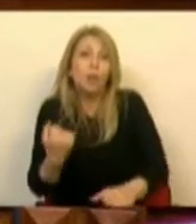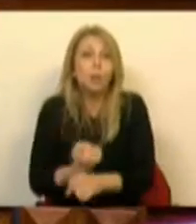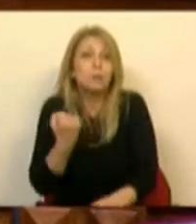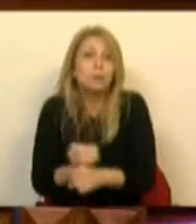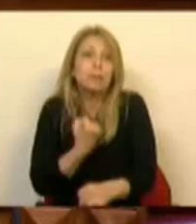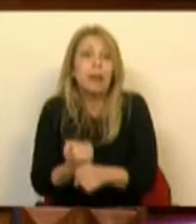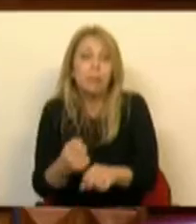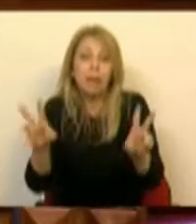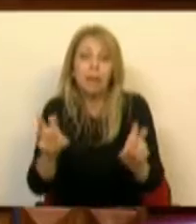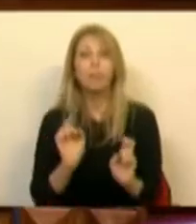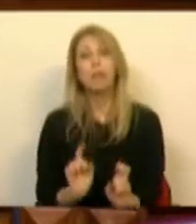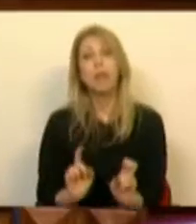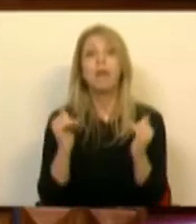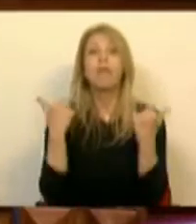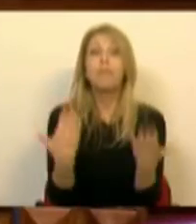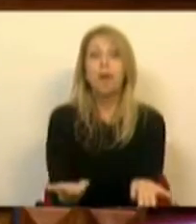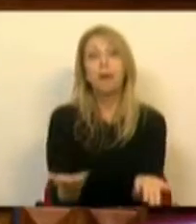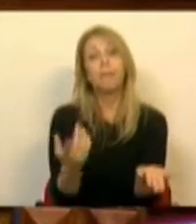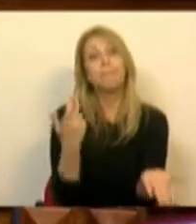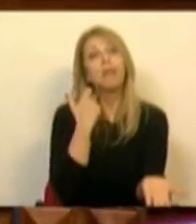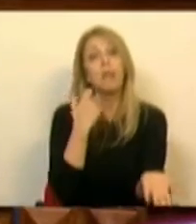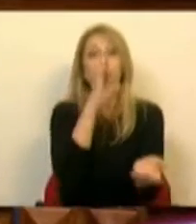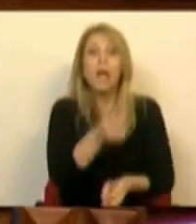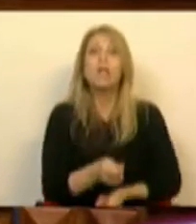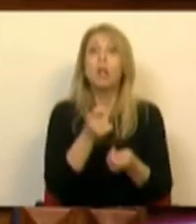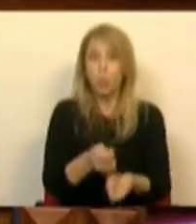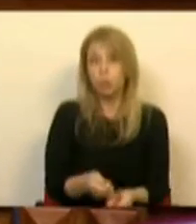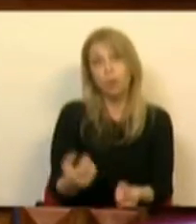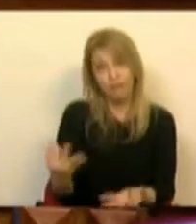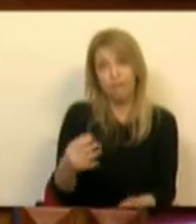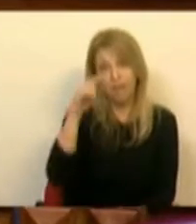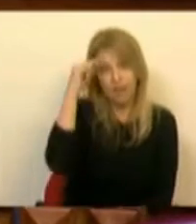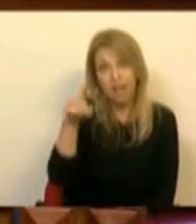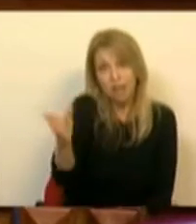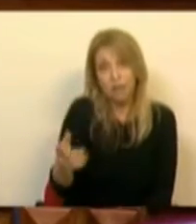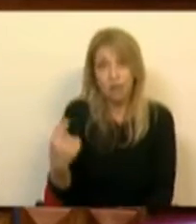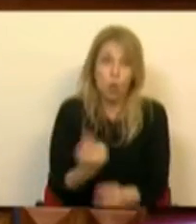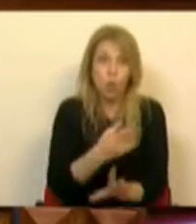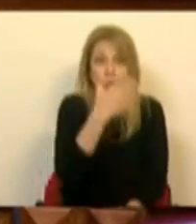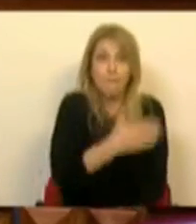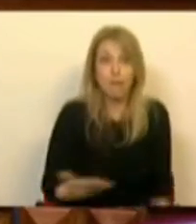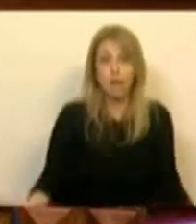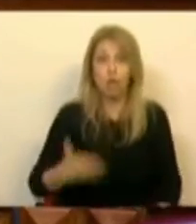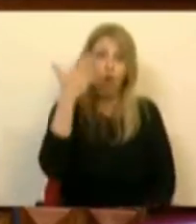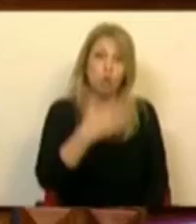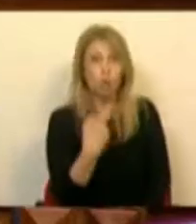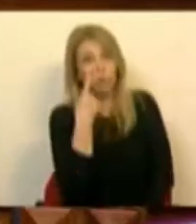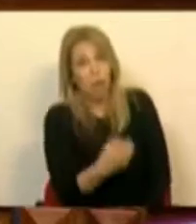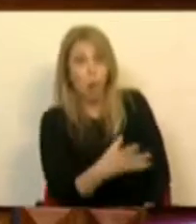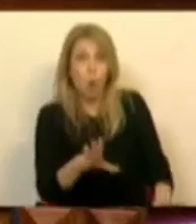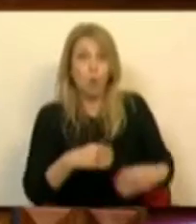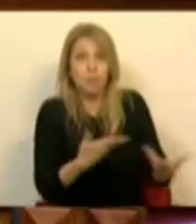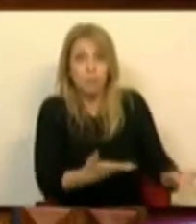capítulo de dar aos pequenos agricultores, efetivamente aquilo que merecem, o justo reconhecimento aos pequenos